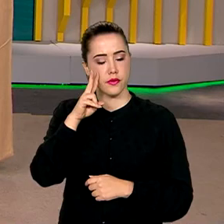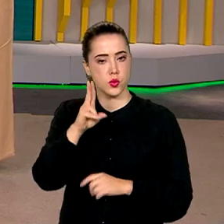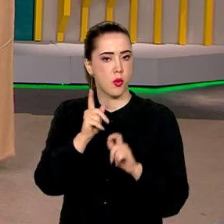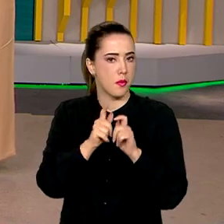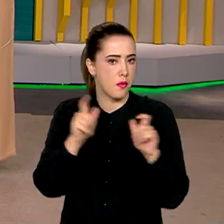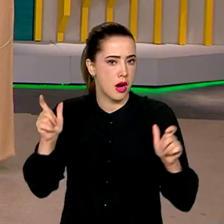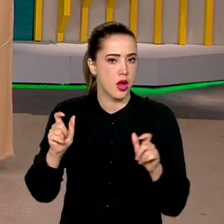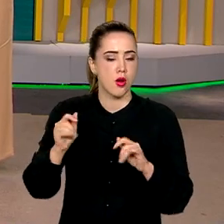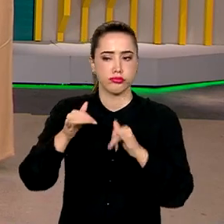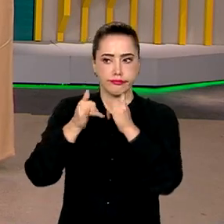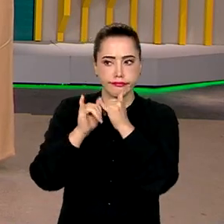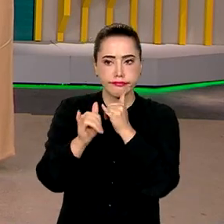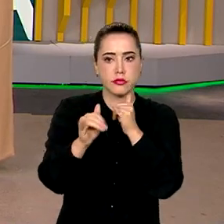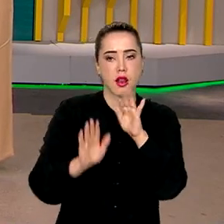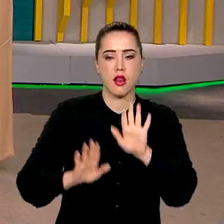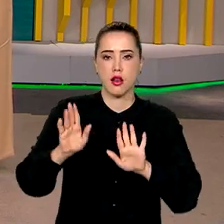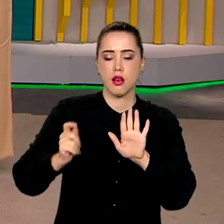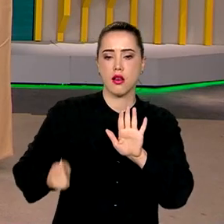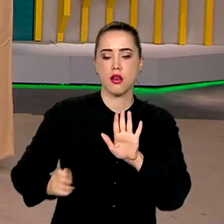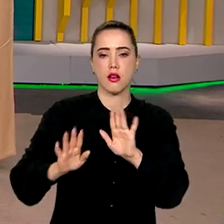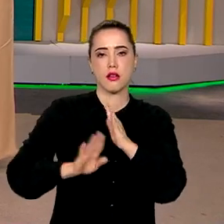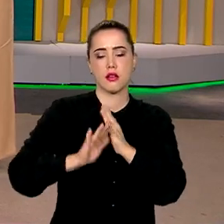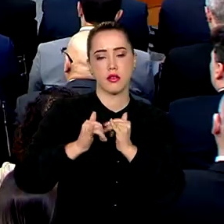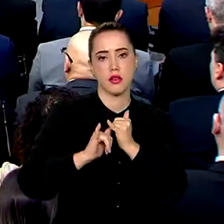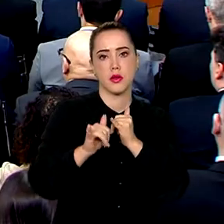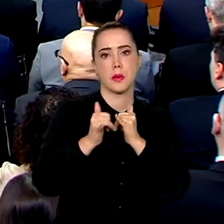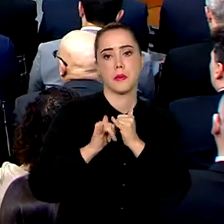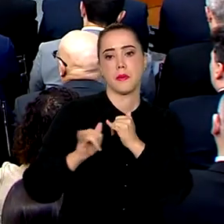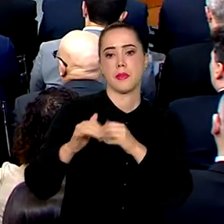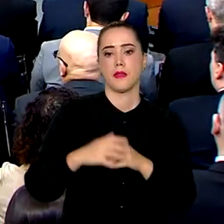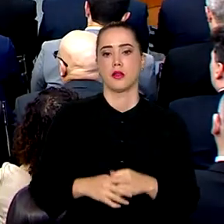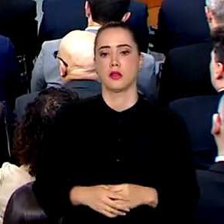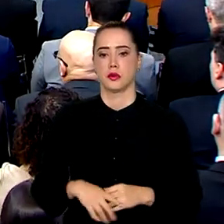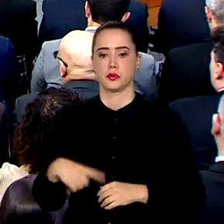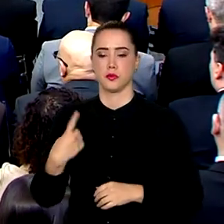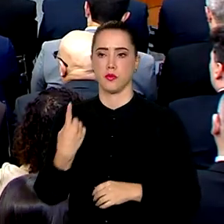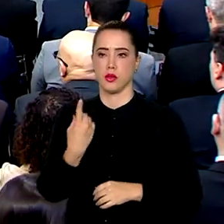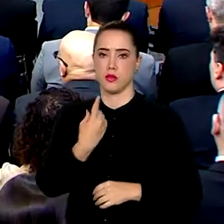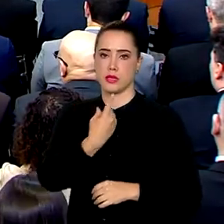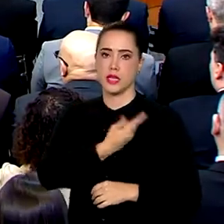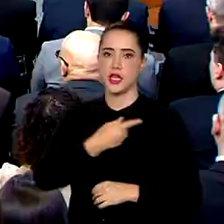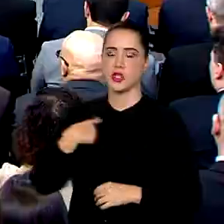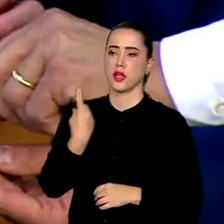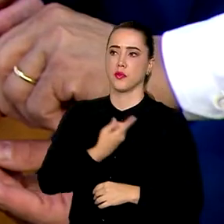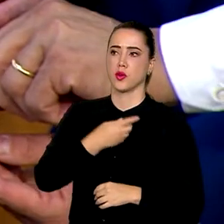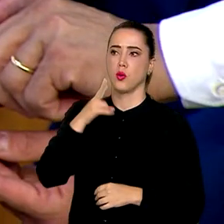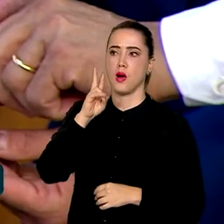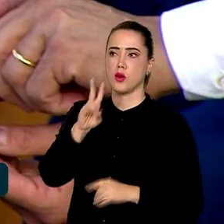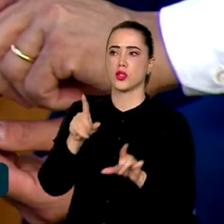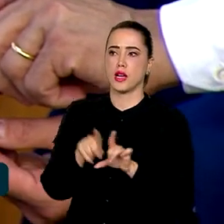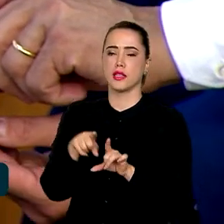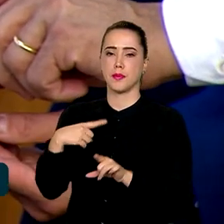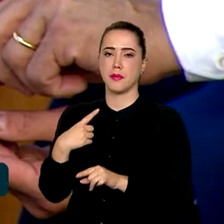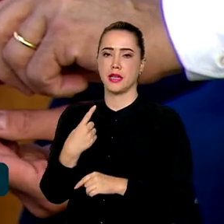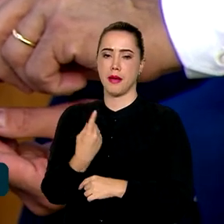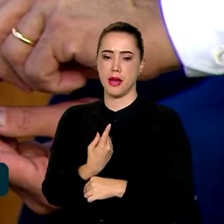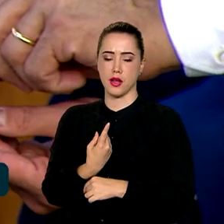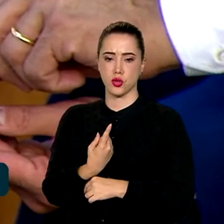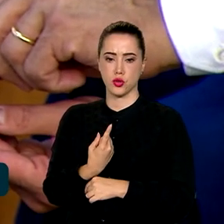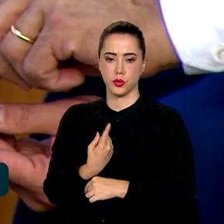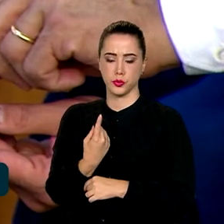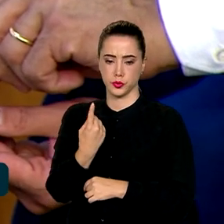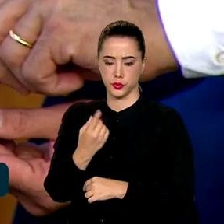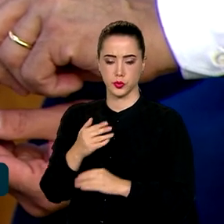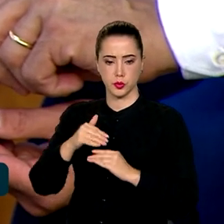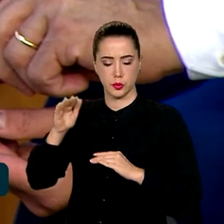leilão de linhas de transmissão da história do país. Considerado o maior leilão de empreendimentos de transmissão já realizado pela